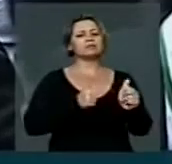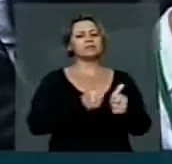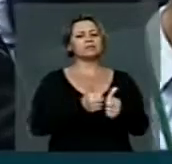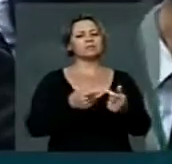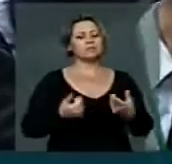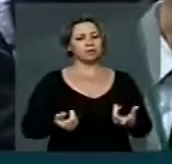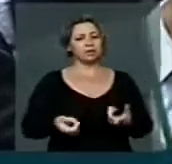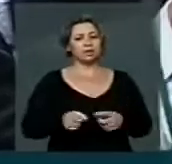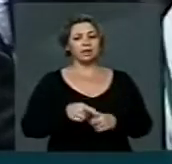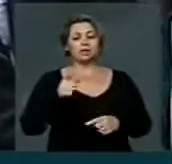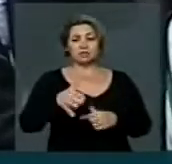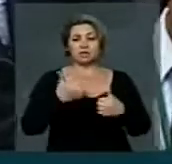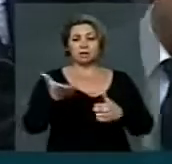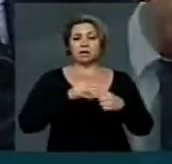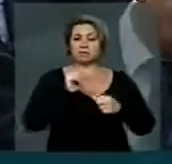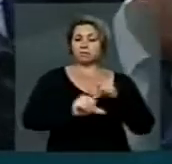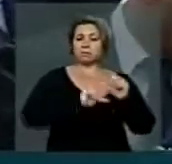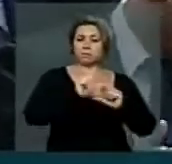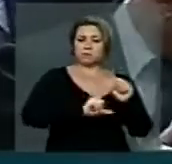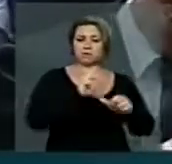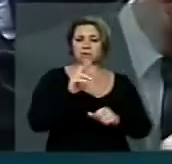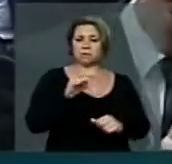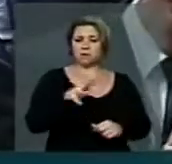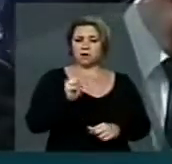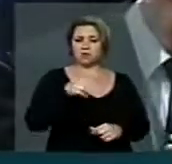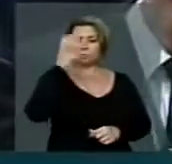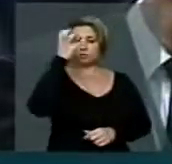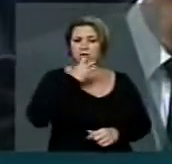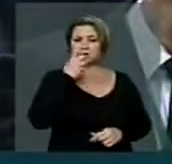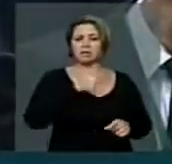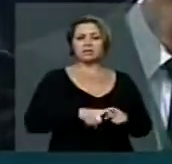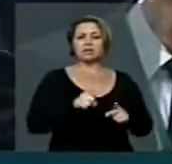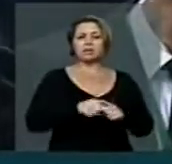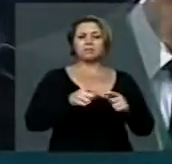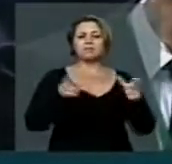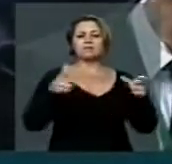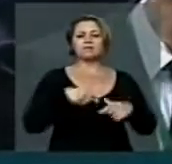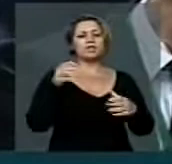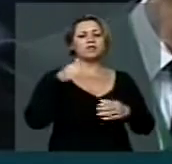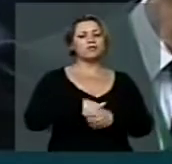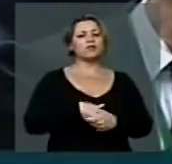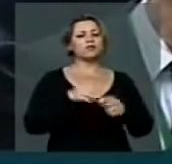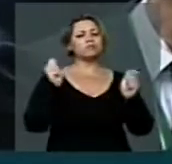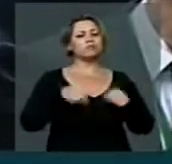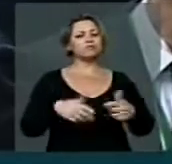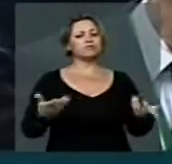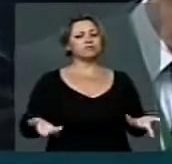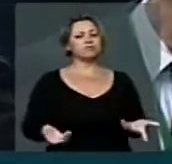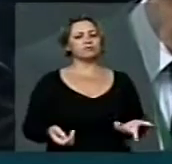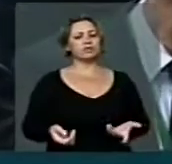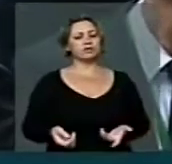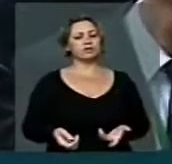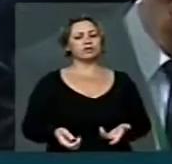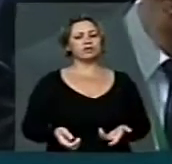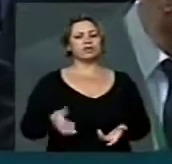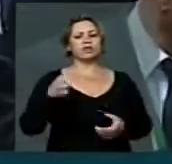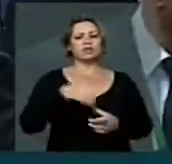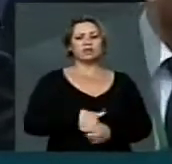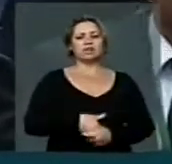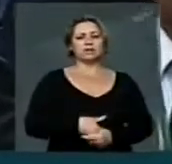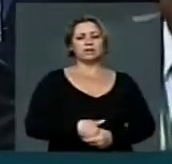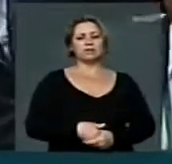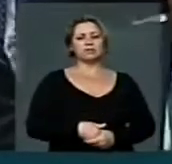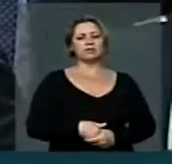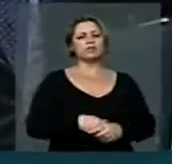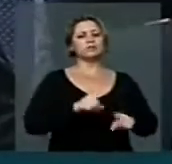Se a gente quer uma reforma política séria e mais ampla, só tem um voto possível no dia de hoje. E o voto possível